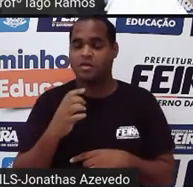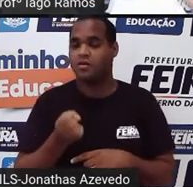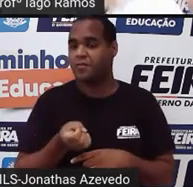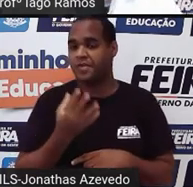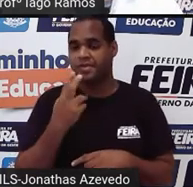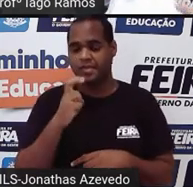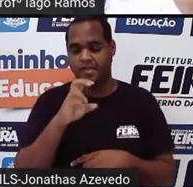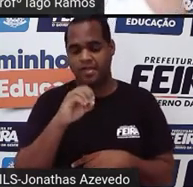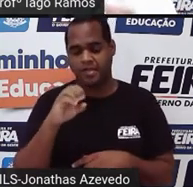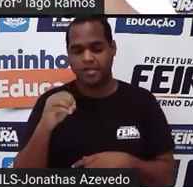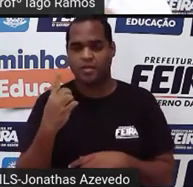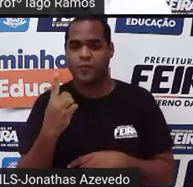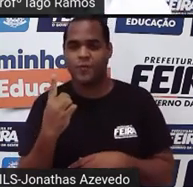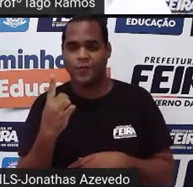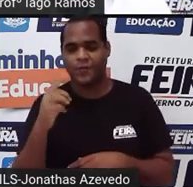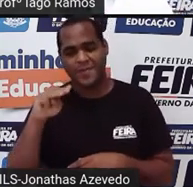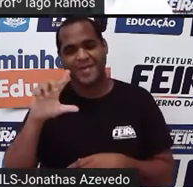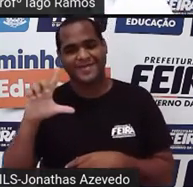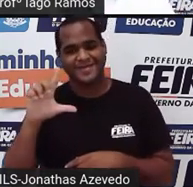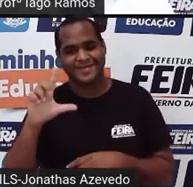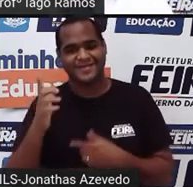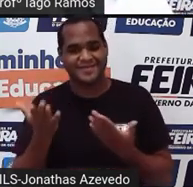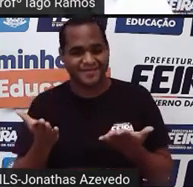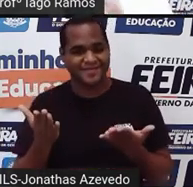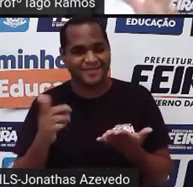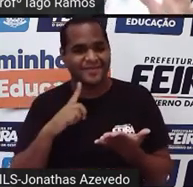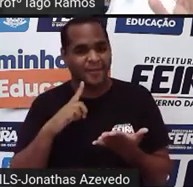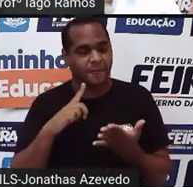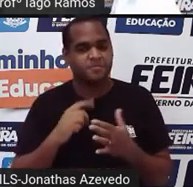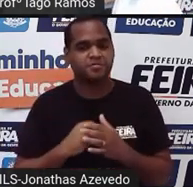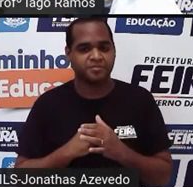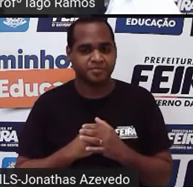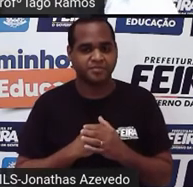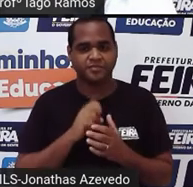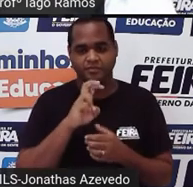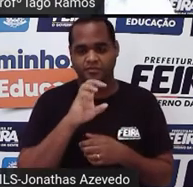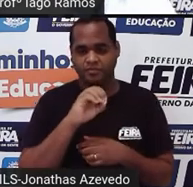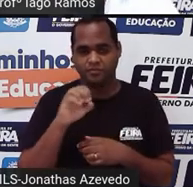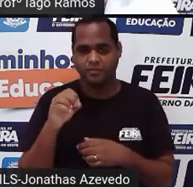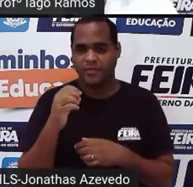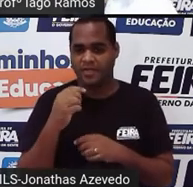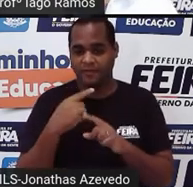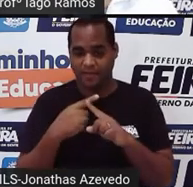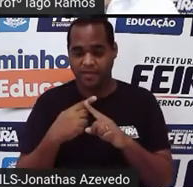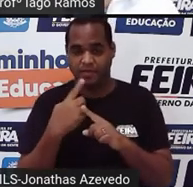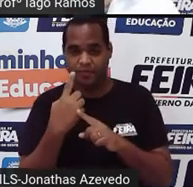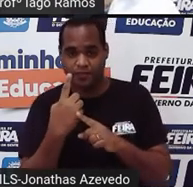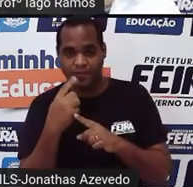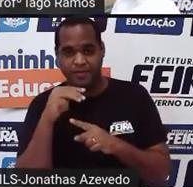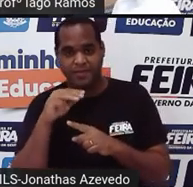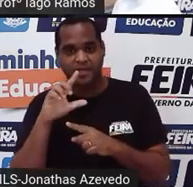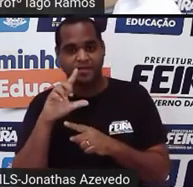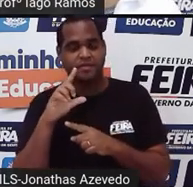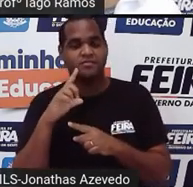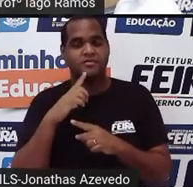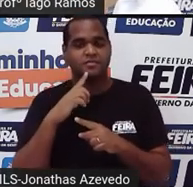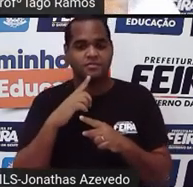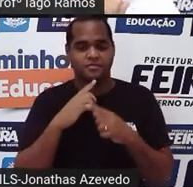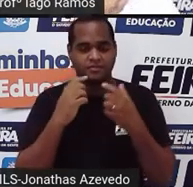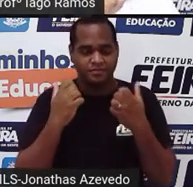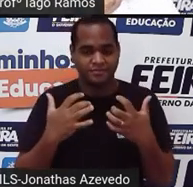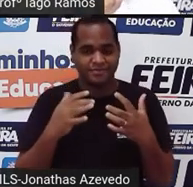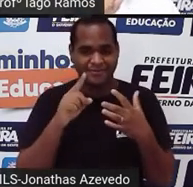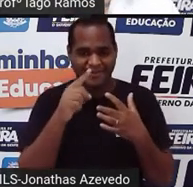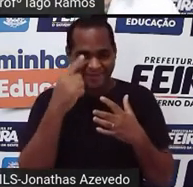aparecer 500 de um ml, tá? Então, eu faço 500 vezes um ml. Só que, pela